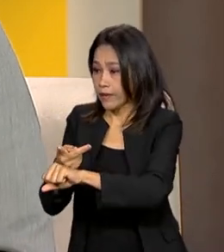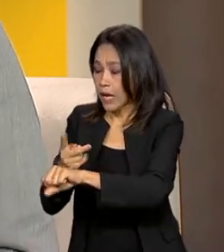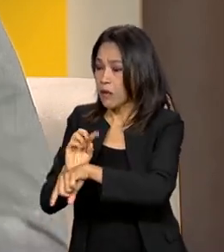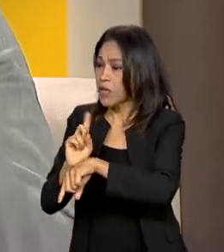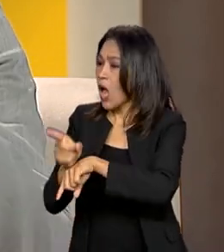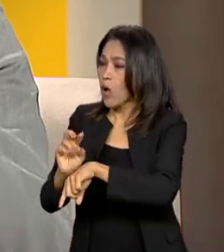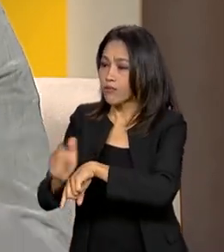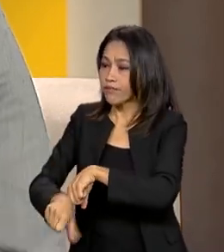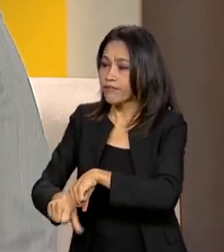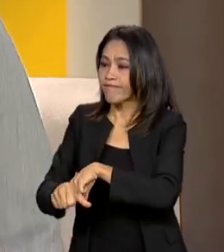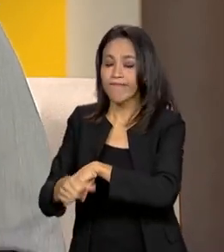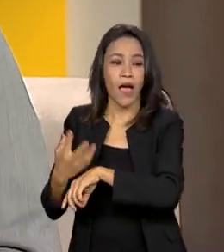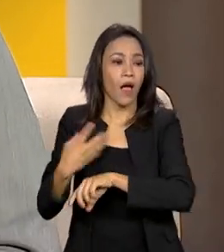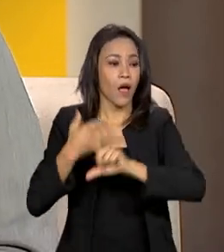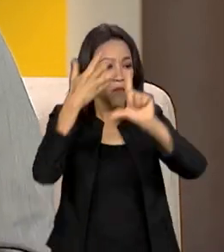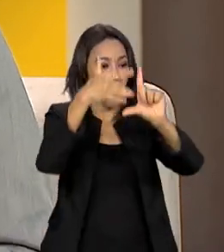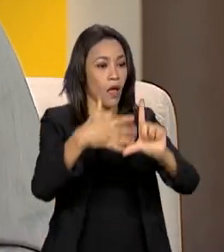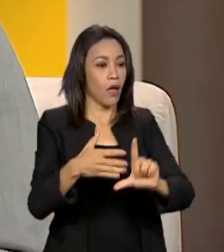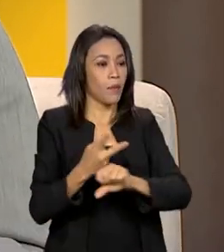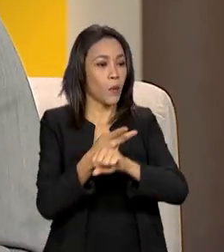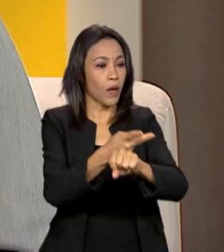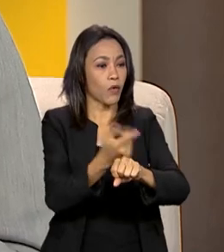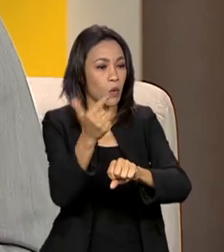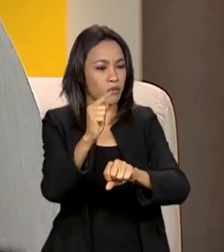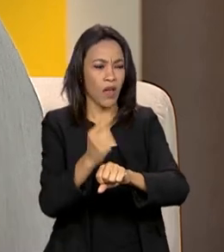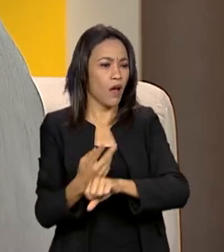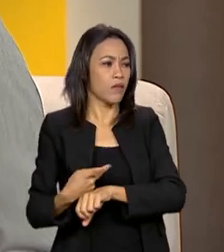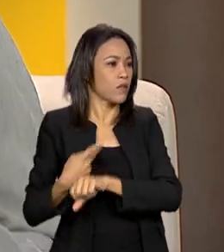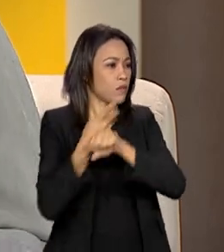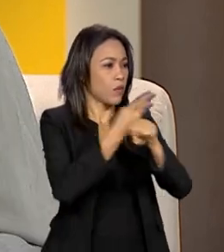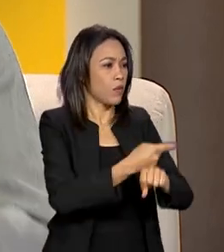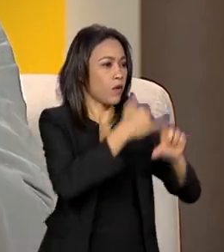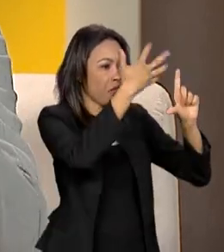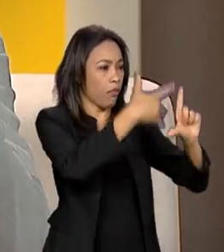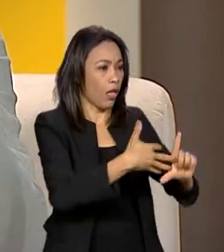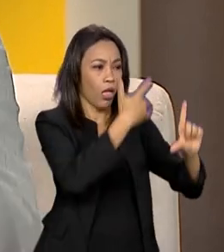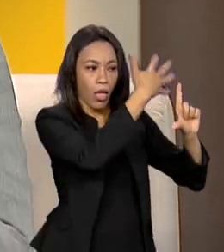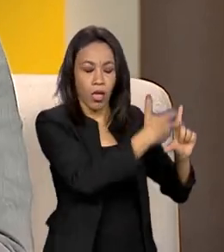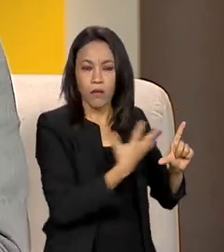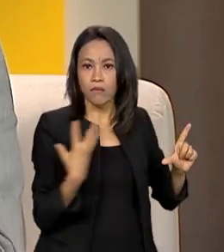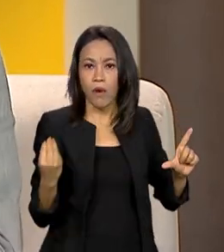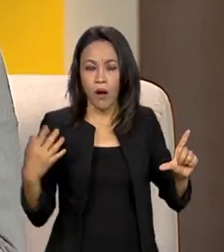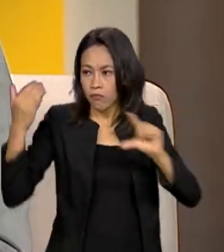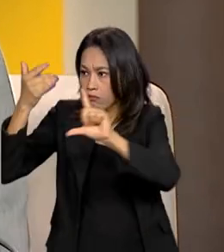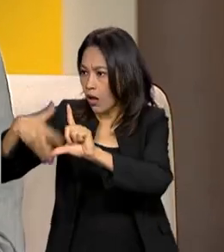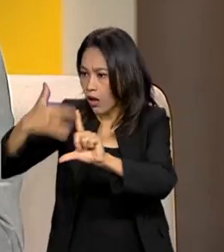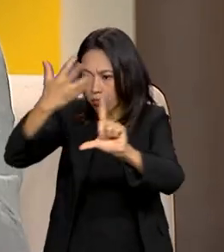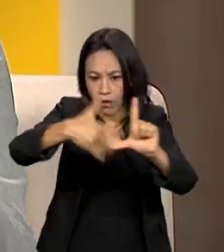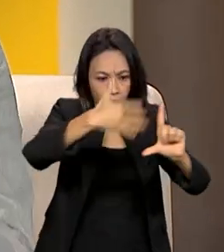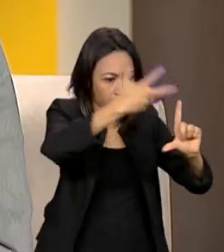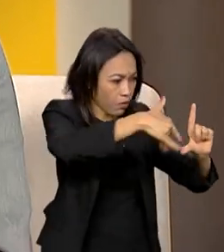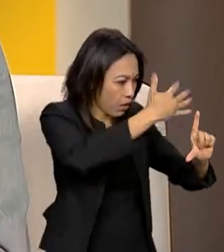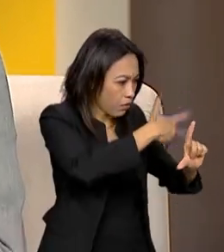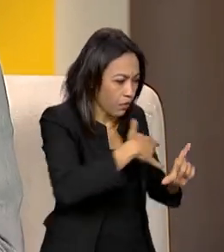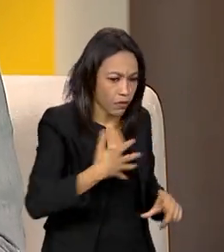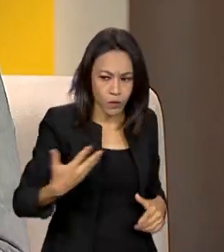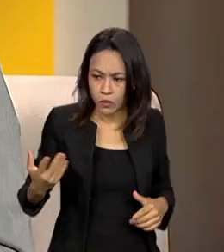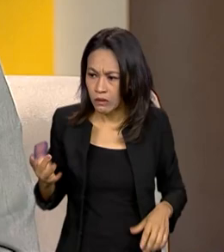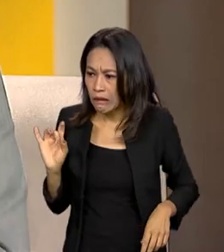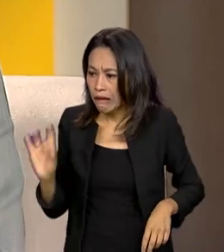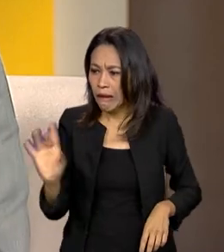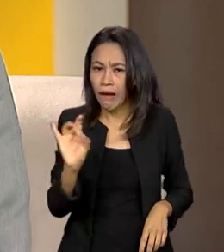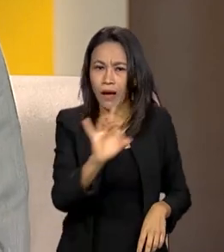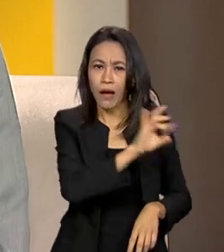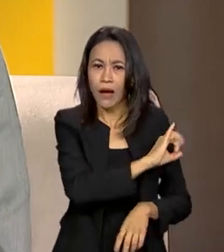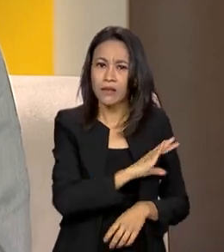para buscar serviços, buscar informações. Ele tinha um login específico, uma autenticação específica em cada um desses